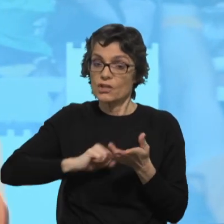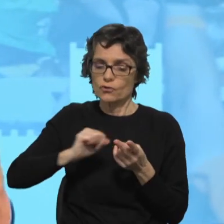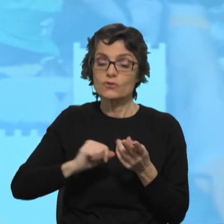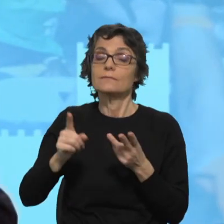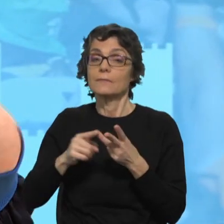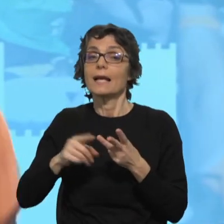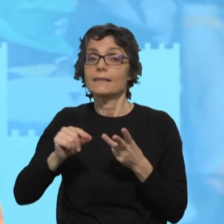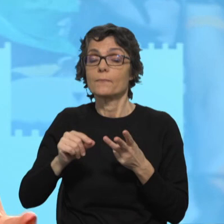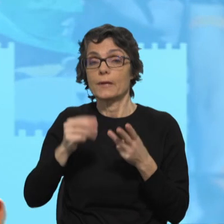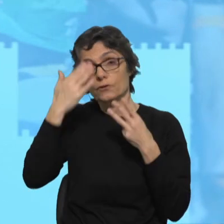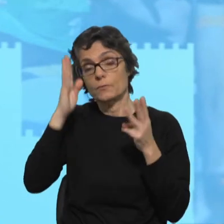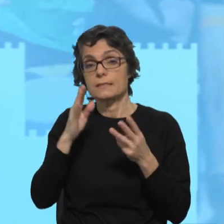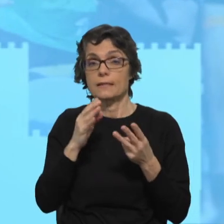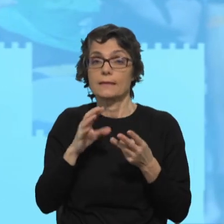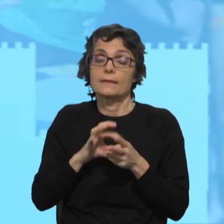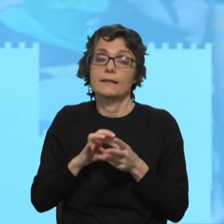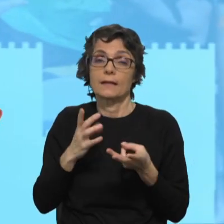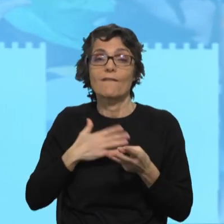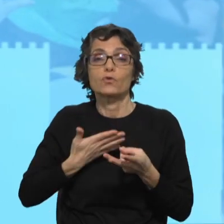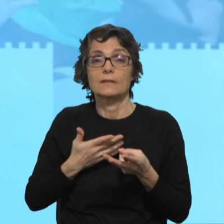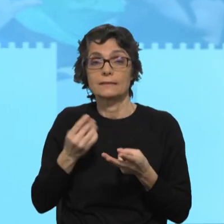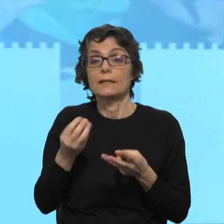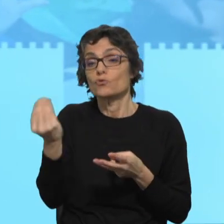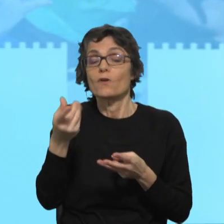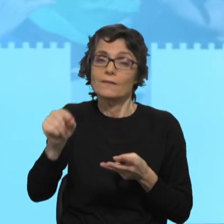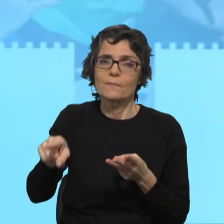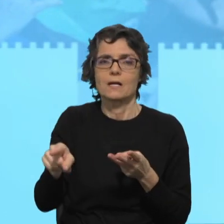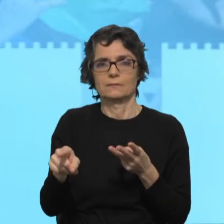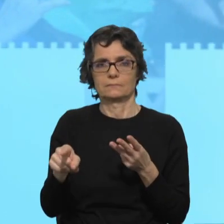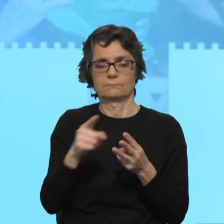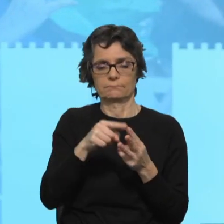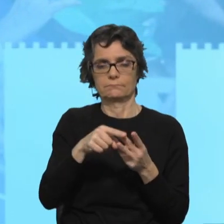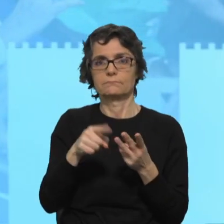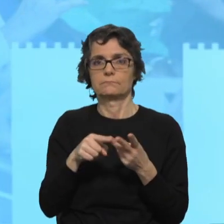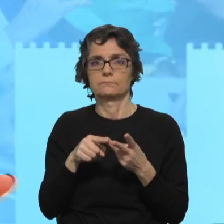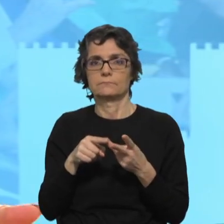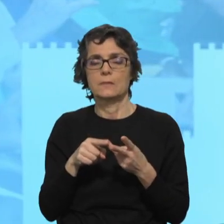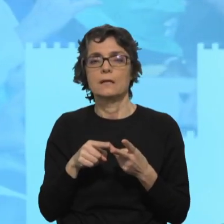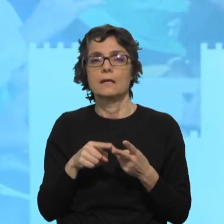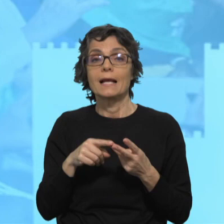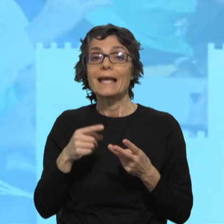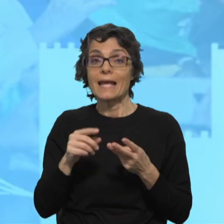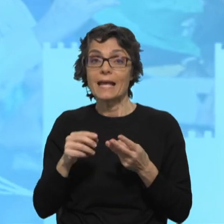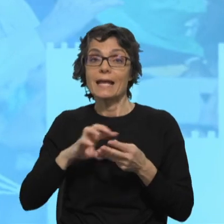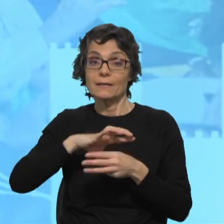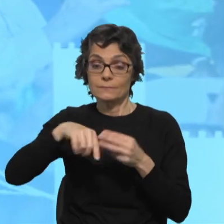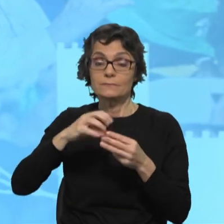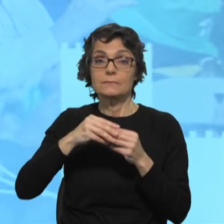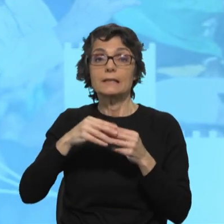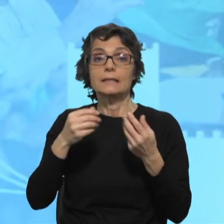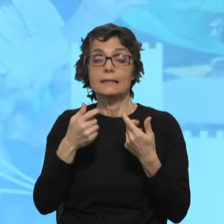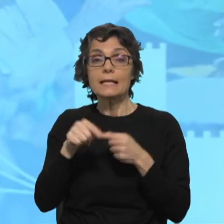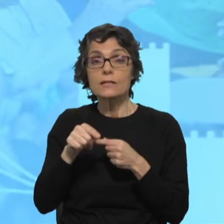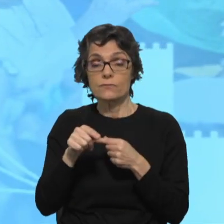também dos jovens e deste encontro, desta interligação, outra vez para voltar